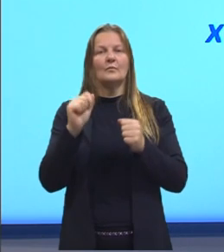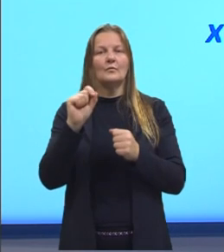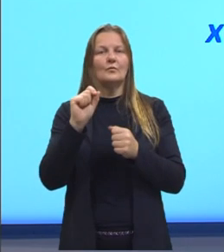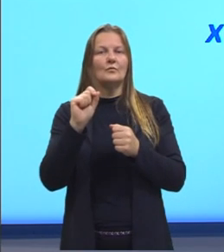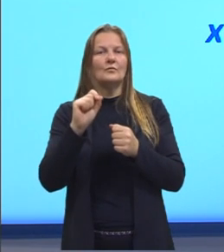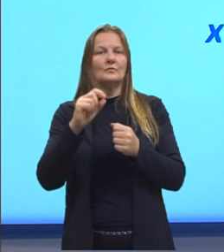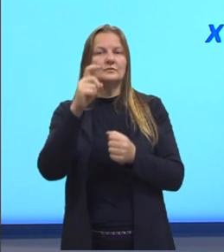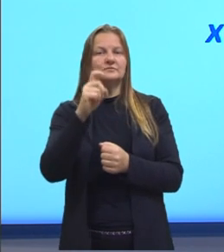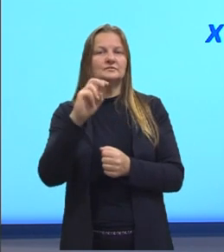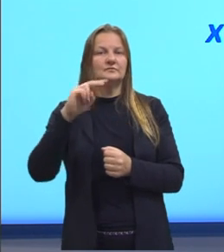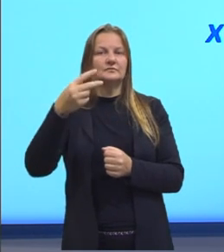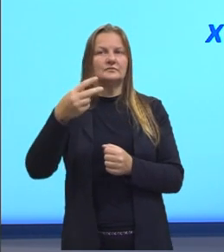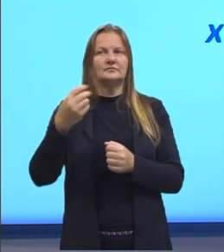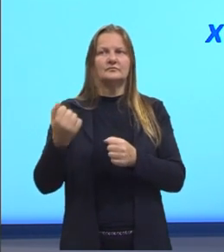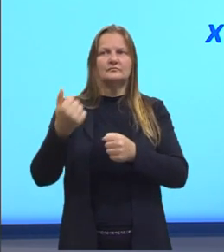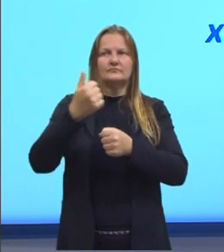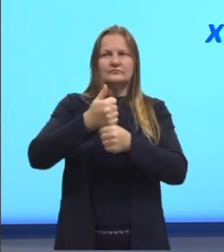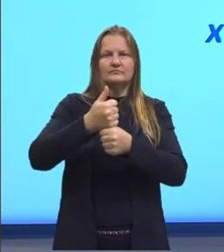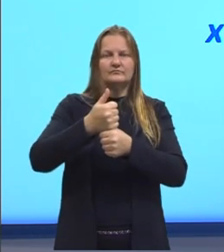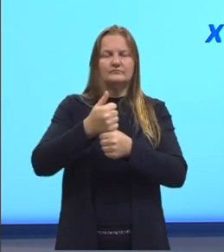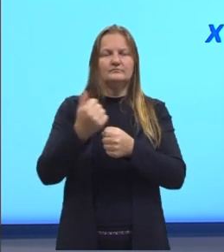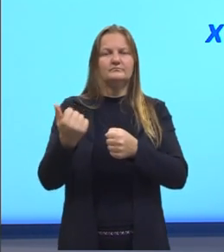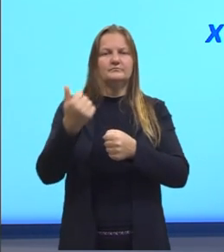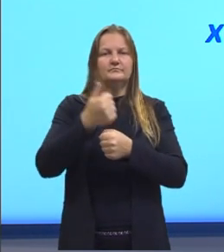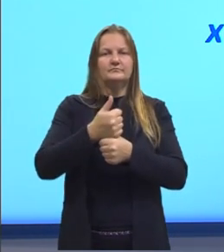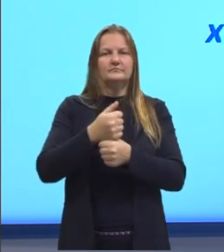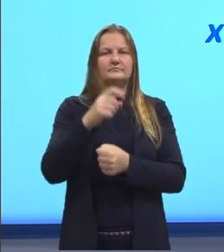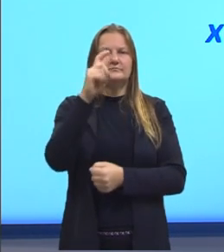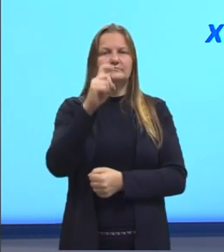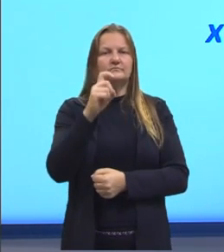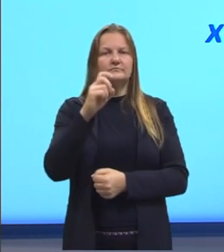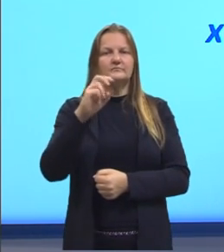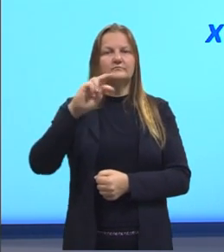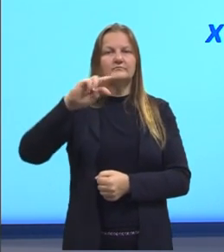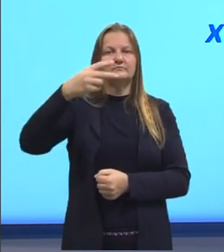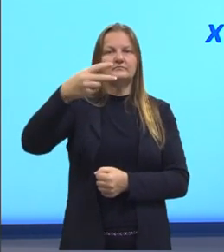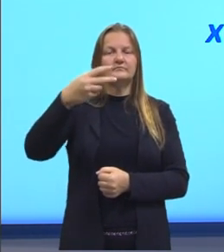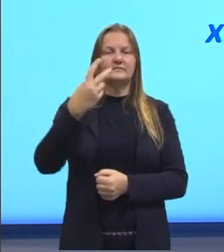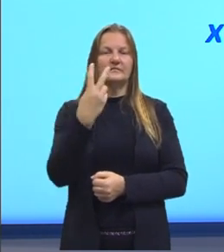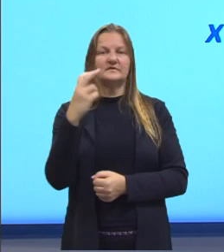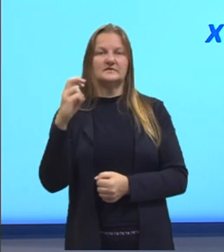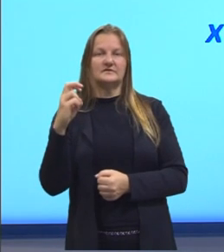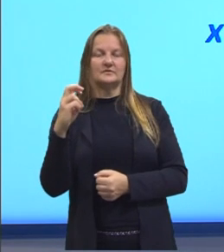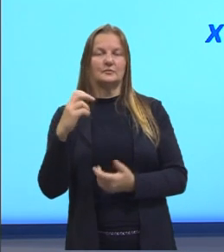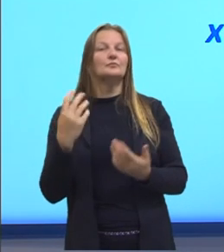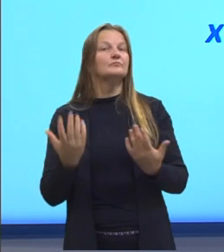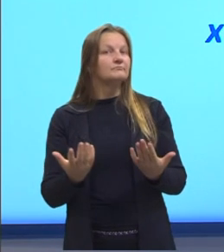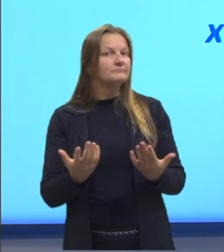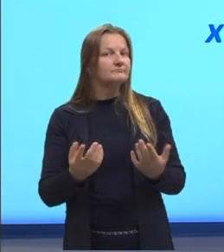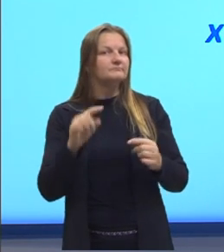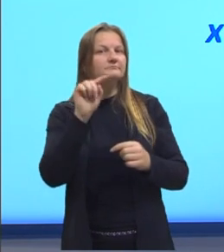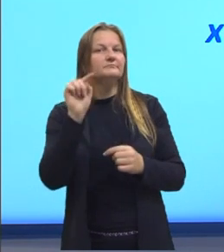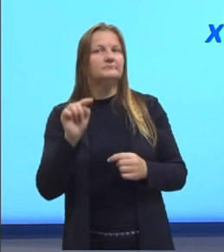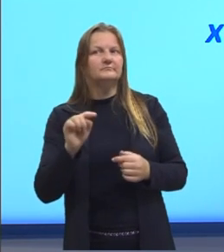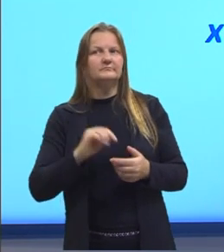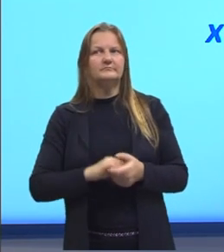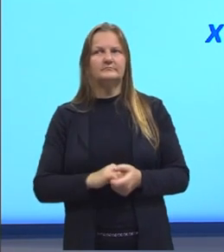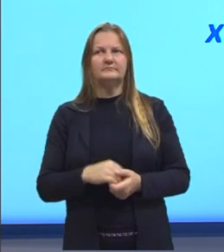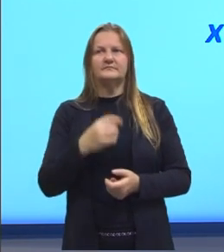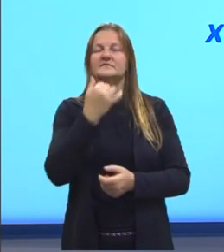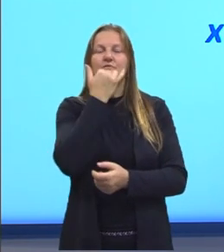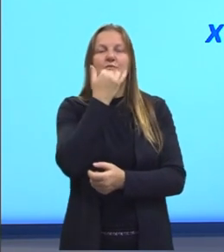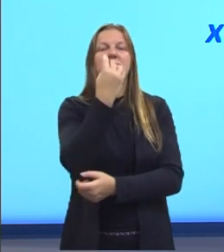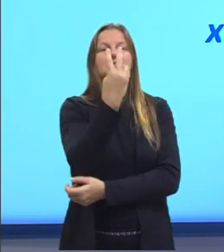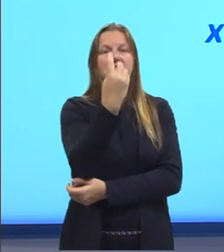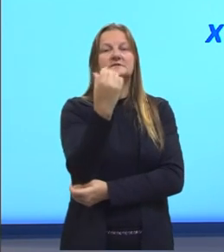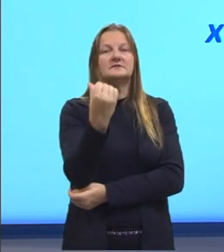o valor da variável Então, qual é o valor que elevado ao quadrado resulta em 16? Então,